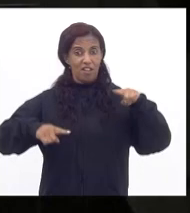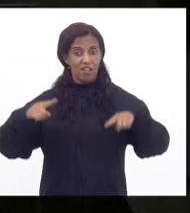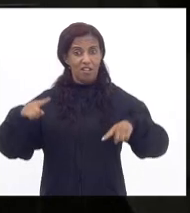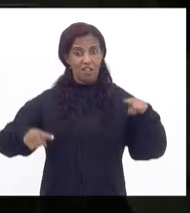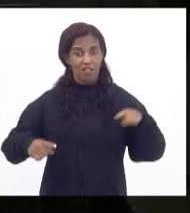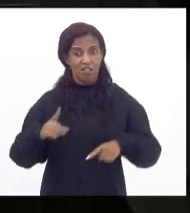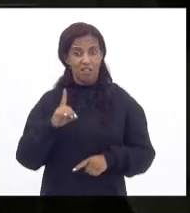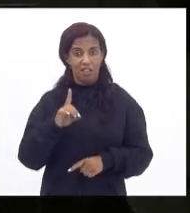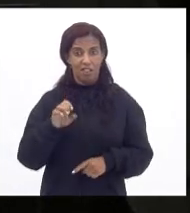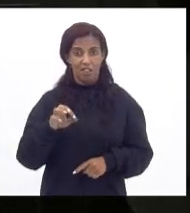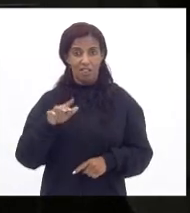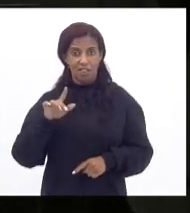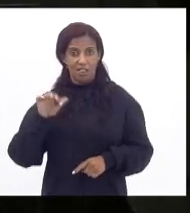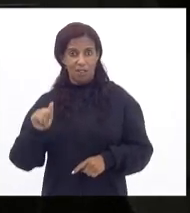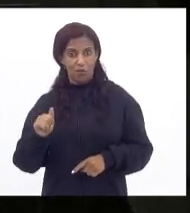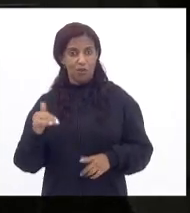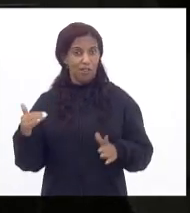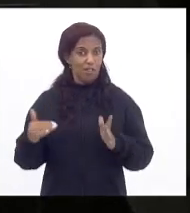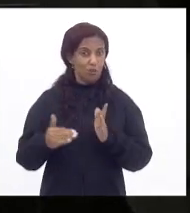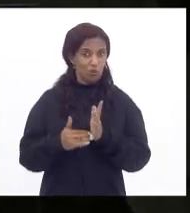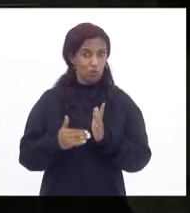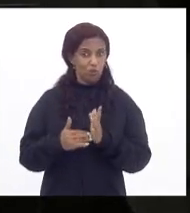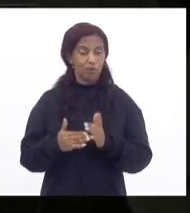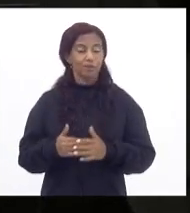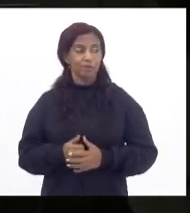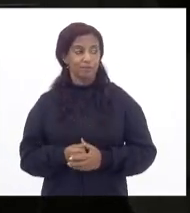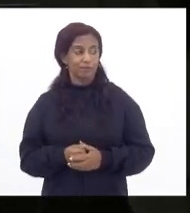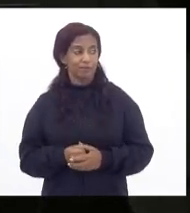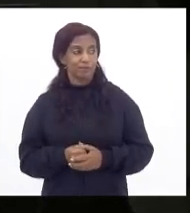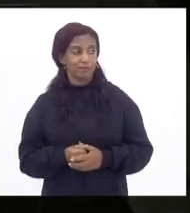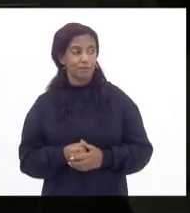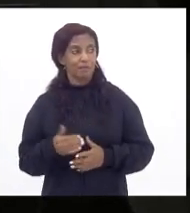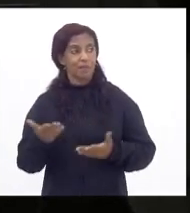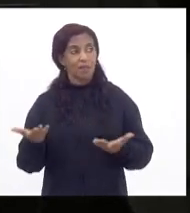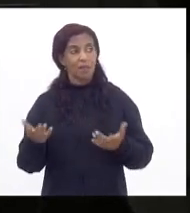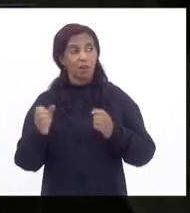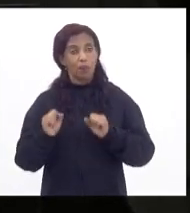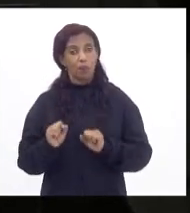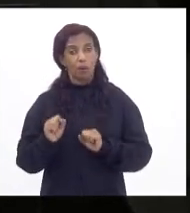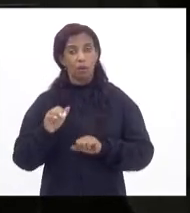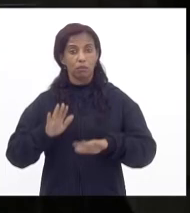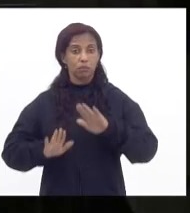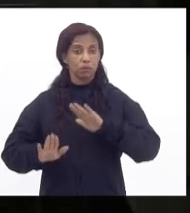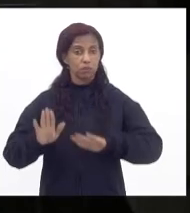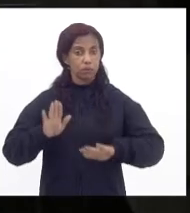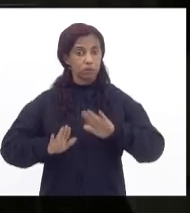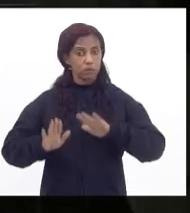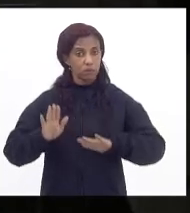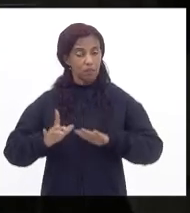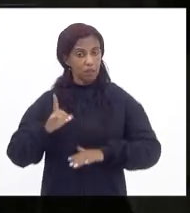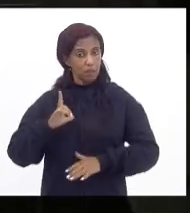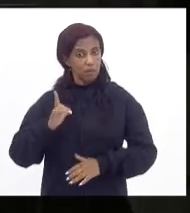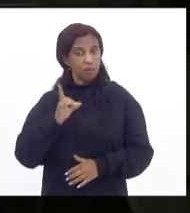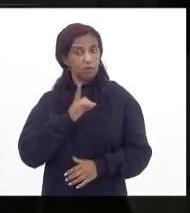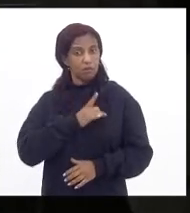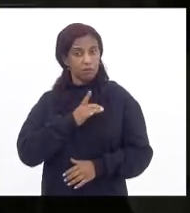que é a última variante então ainda que se ter cuidado eu temo